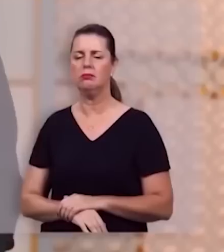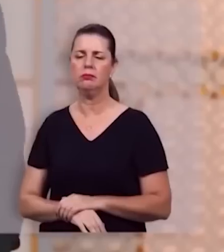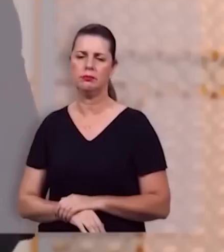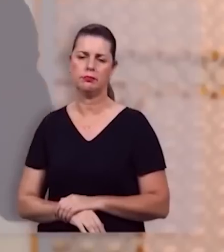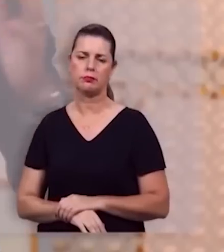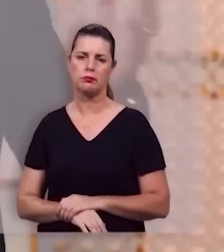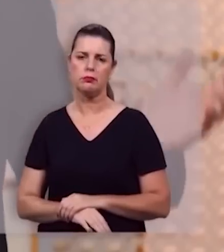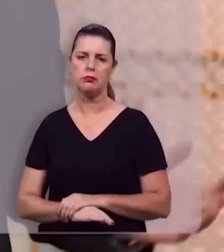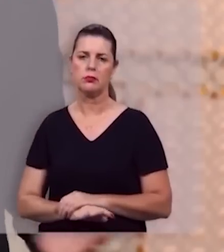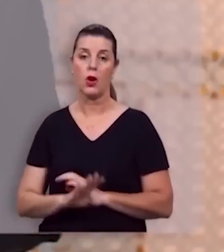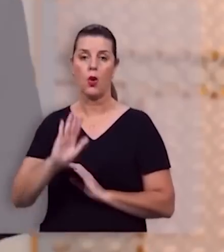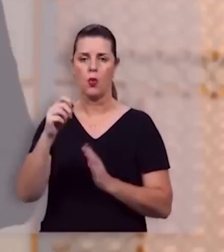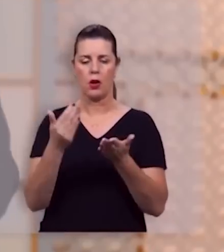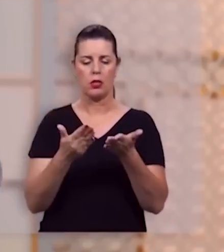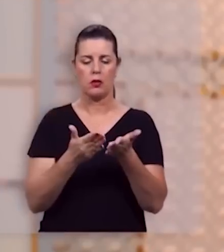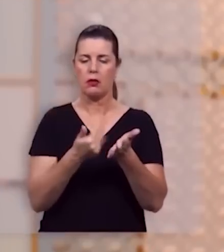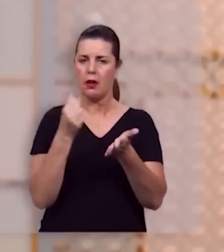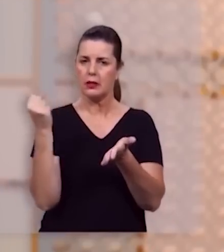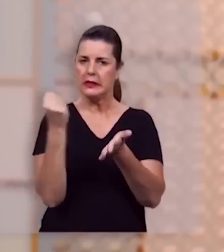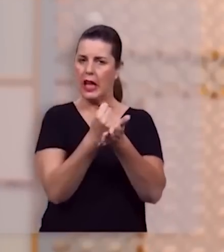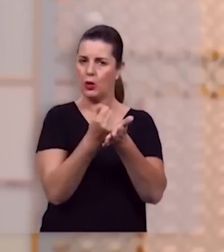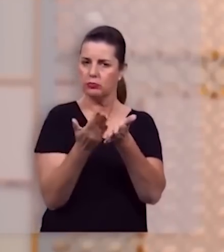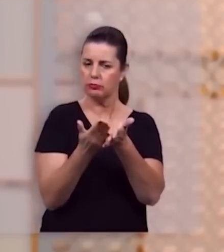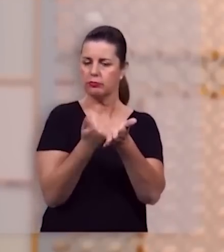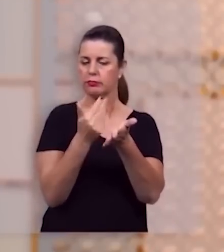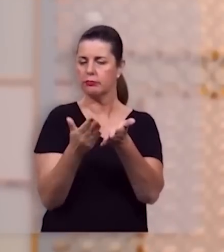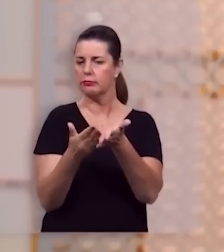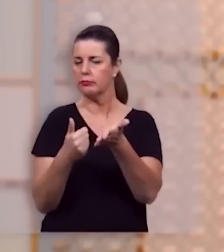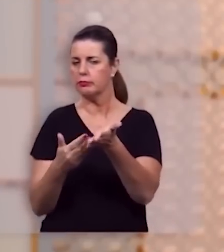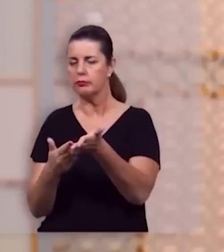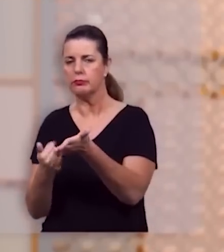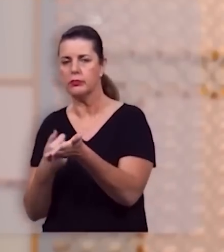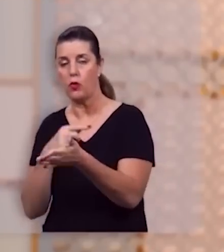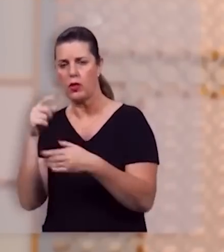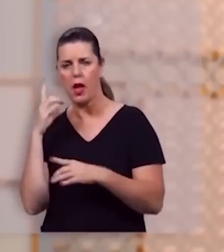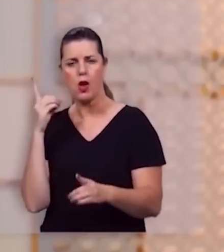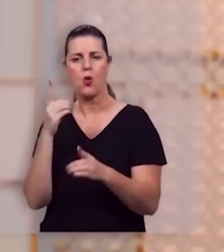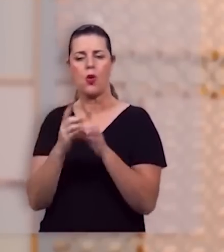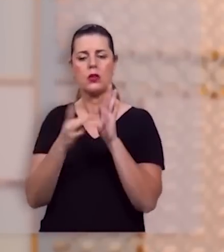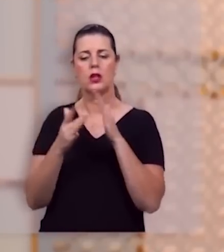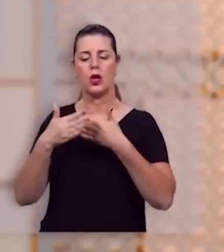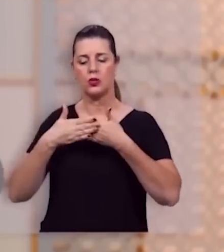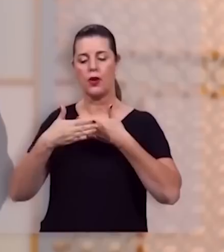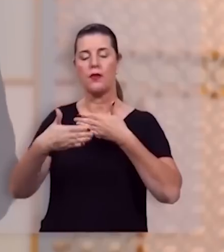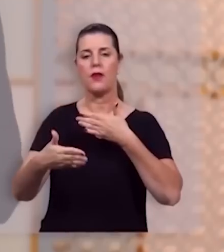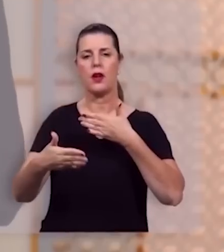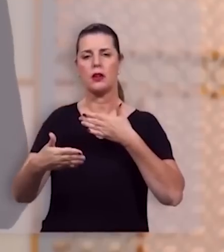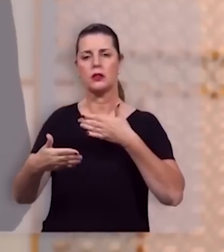Quando os selos são abertos, você encontra Jesus na dianteira, cavalo